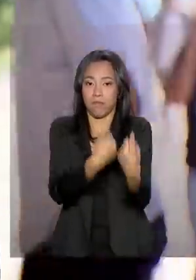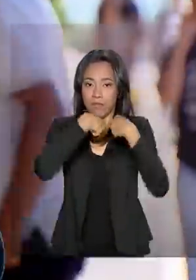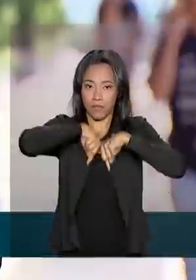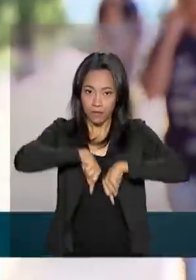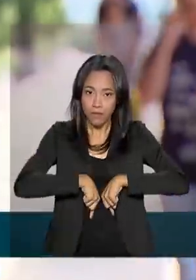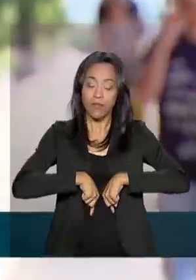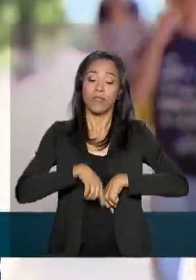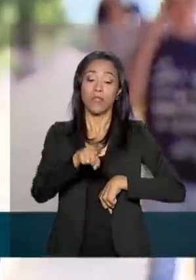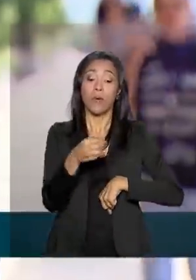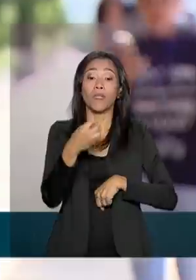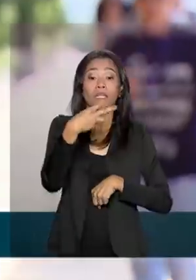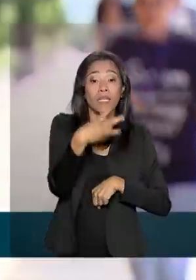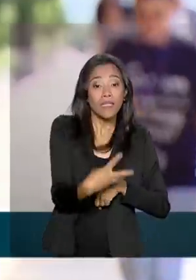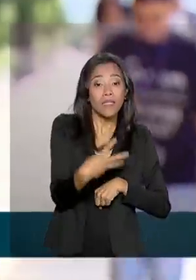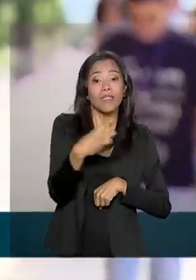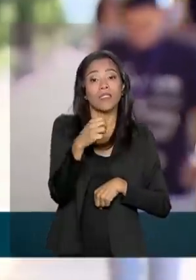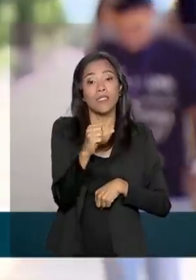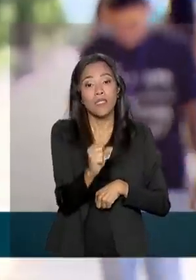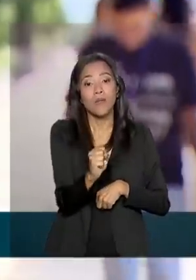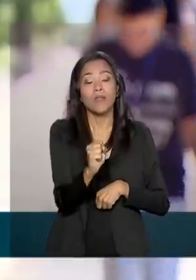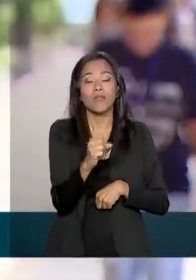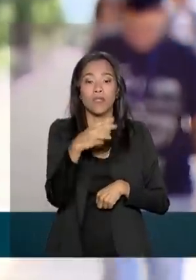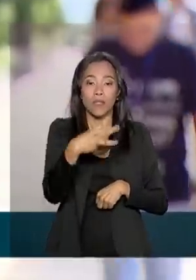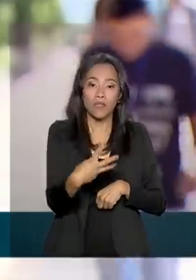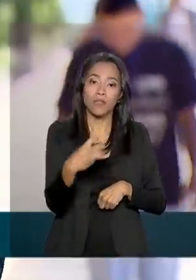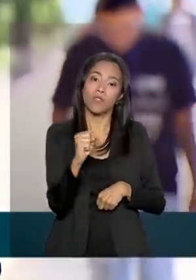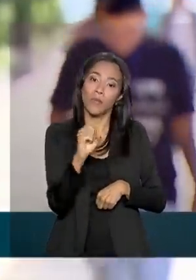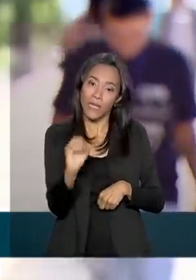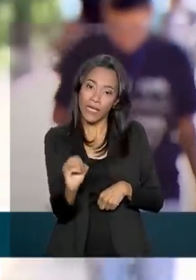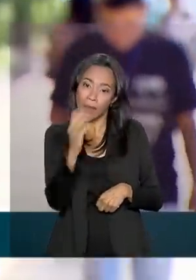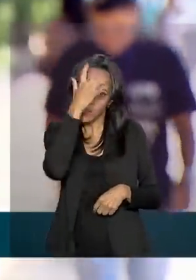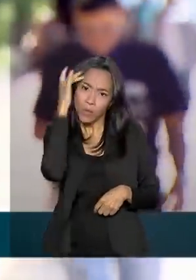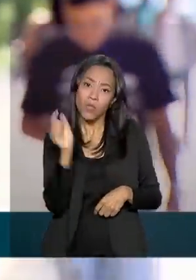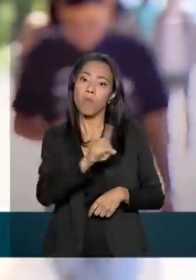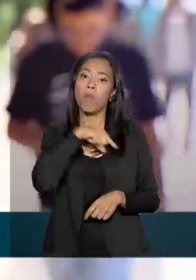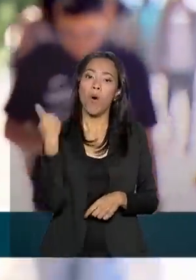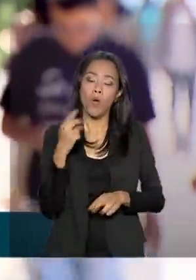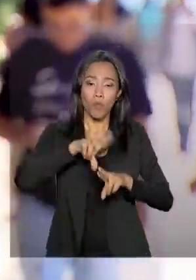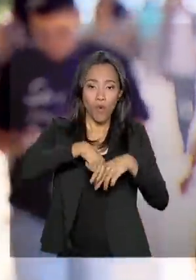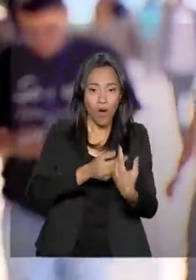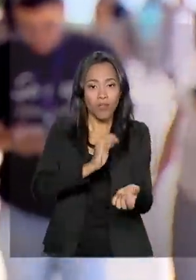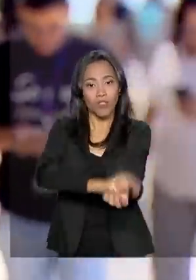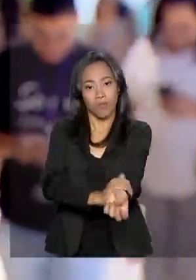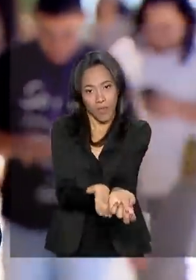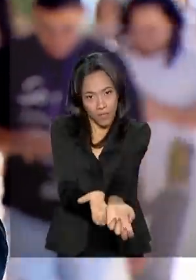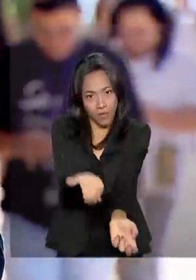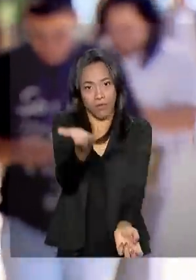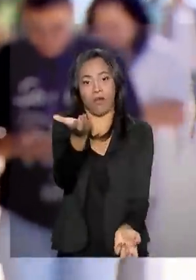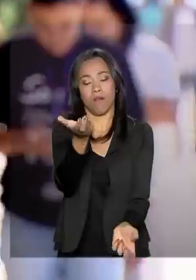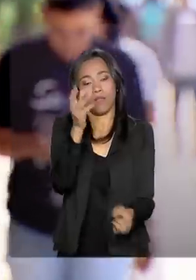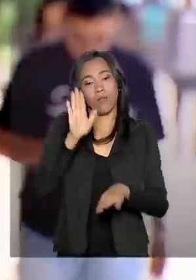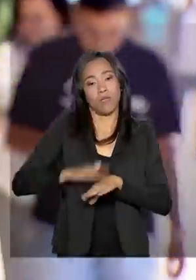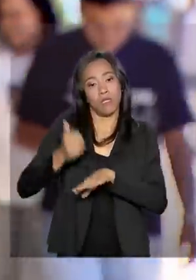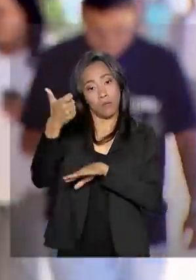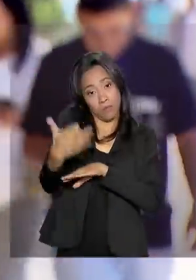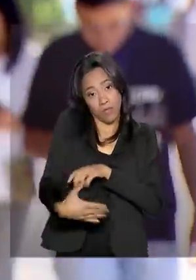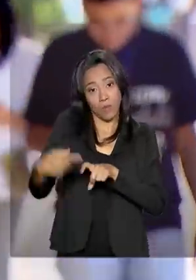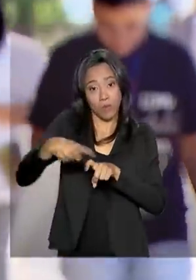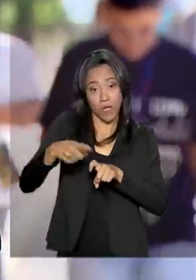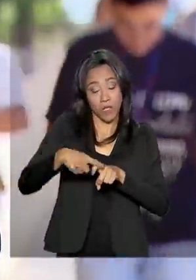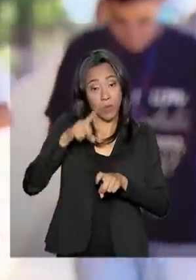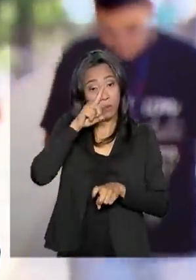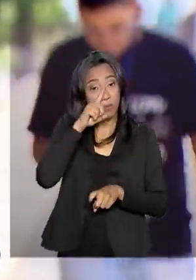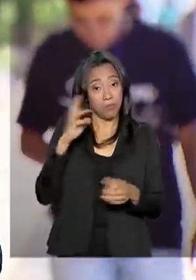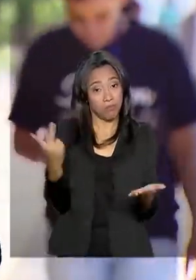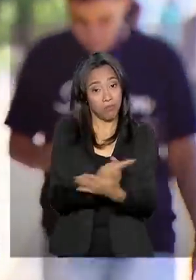388 pessoas morrem todos os dias por hipertensão. De acordo com os médicos, um dos vilões